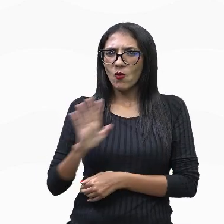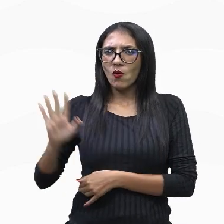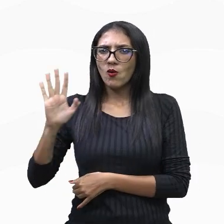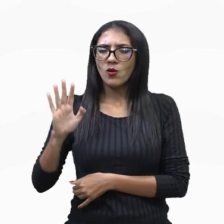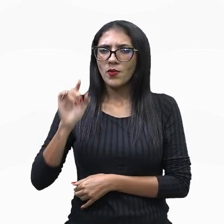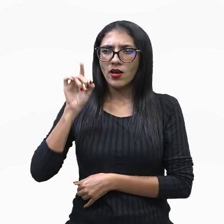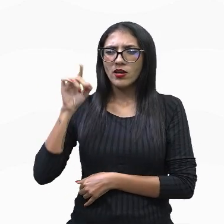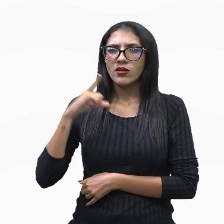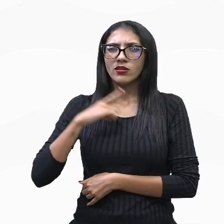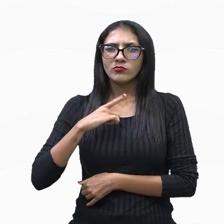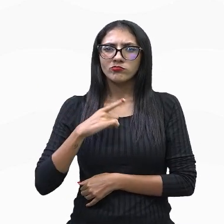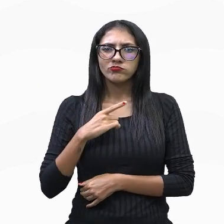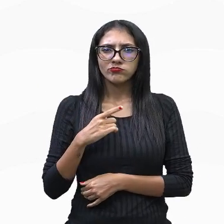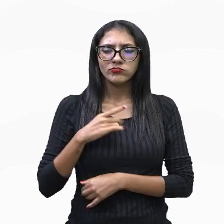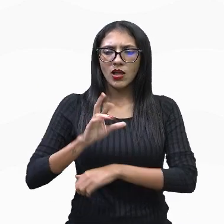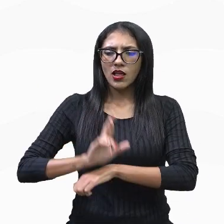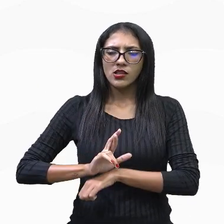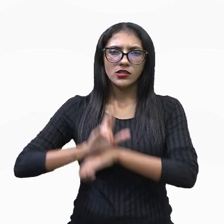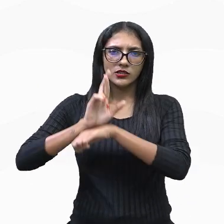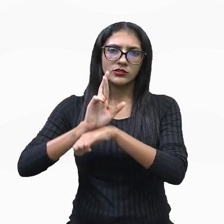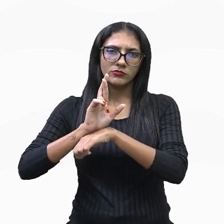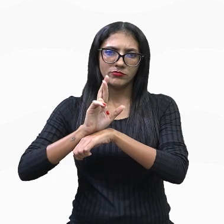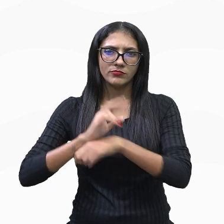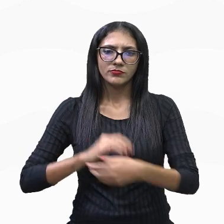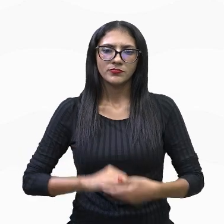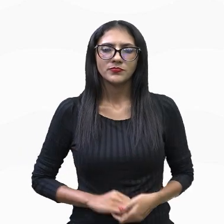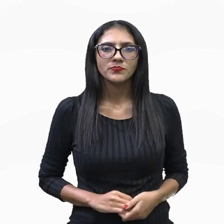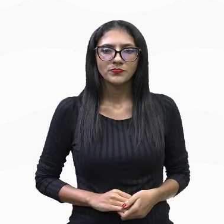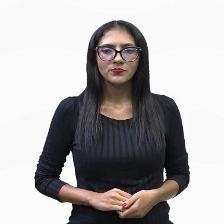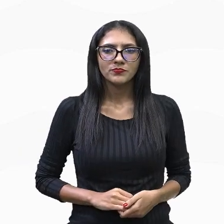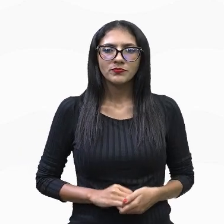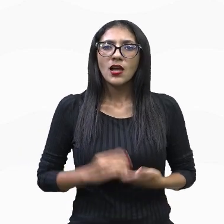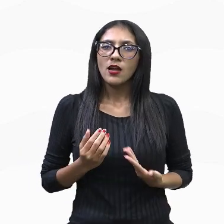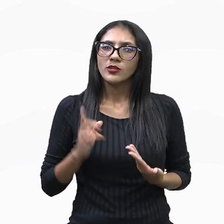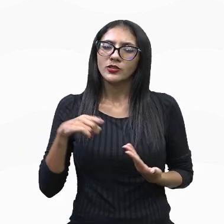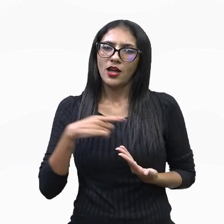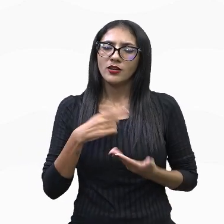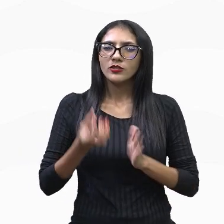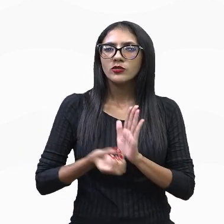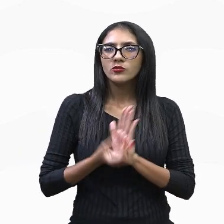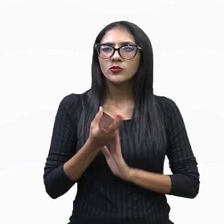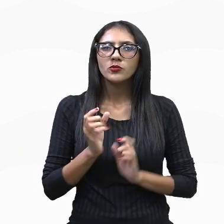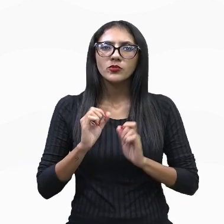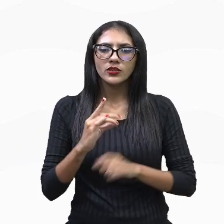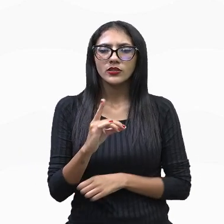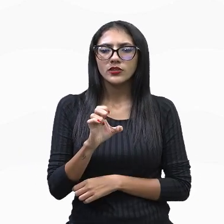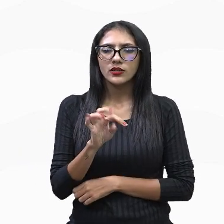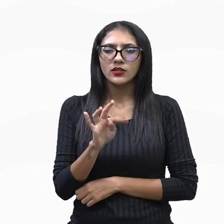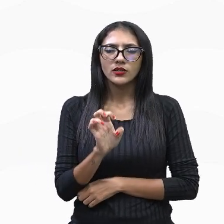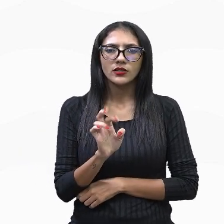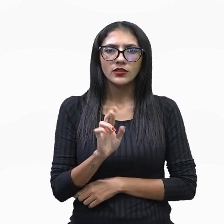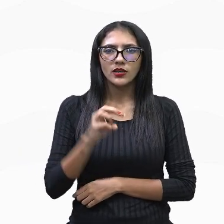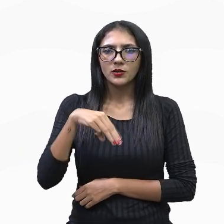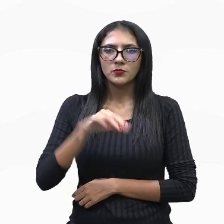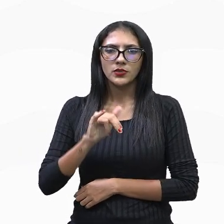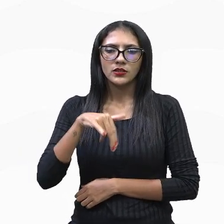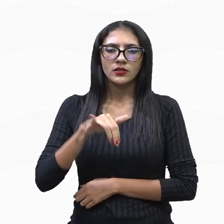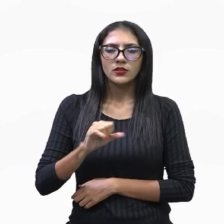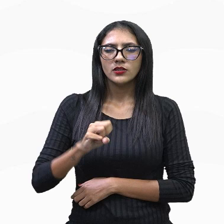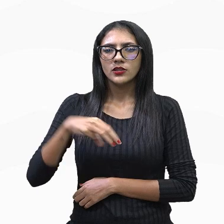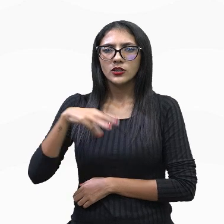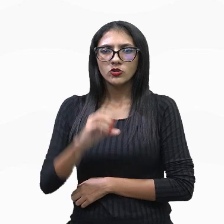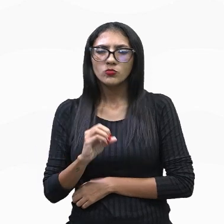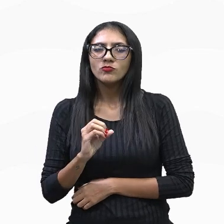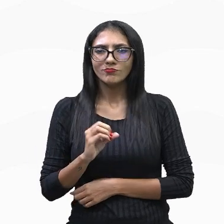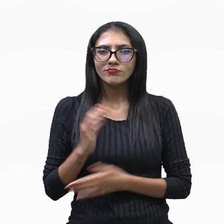de liderança. É aí que vão surgir aquilo que nós chamamos de determinismos, tá? Vão surgir alguns